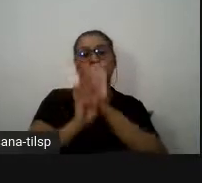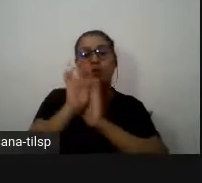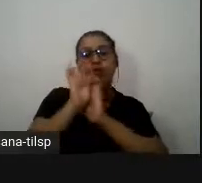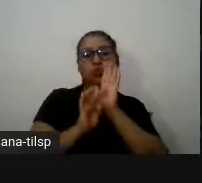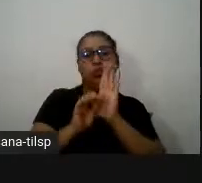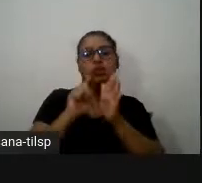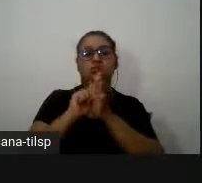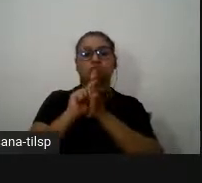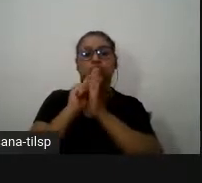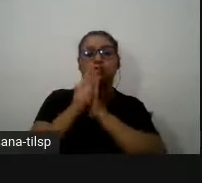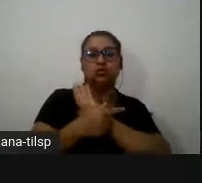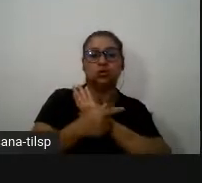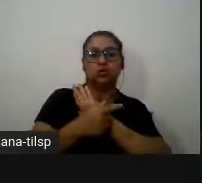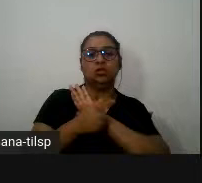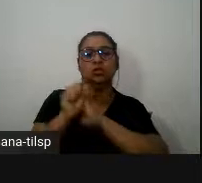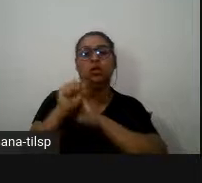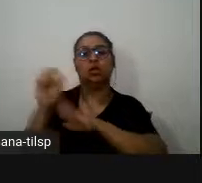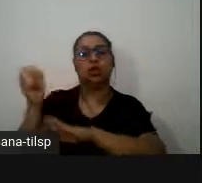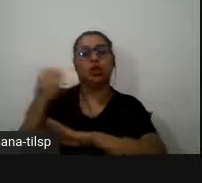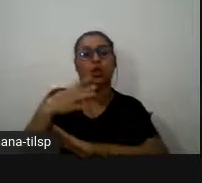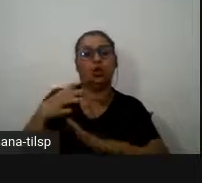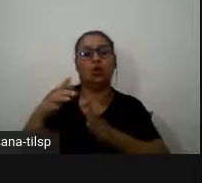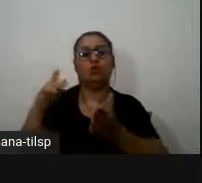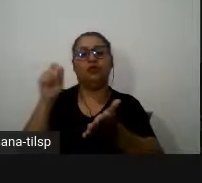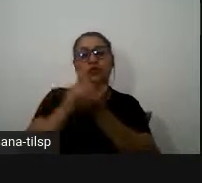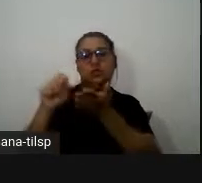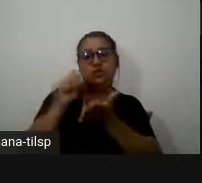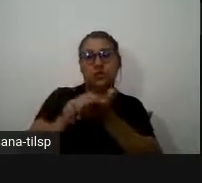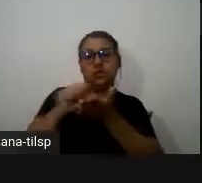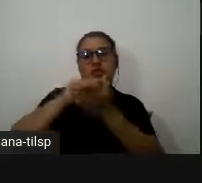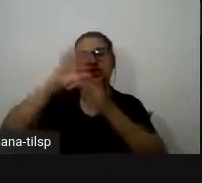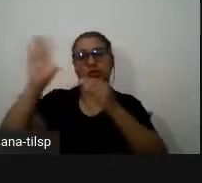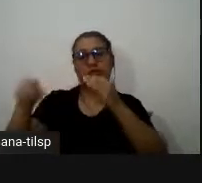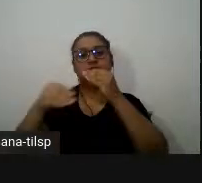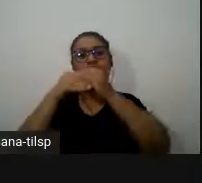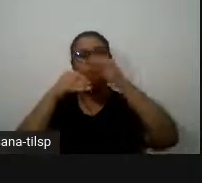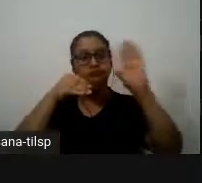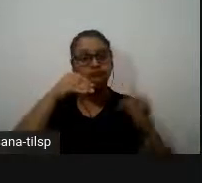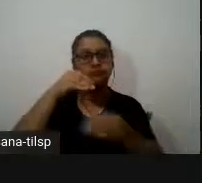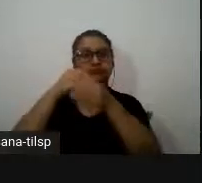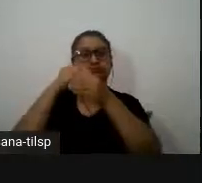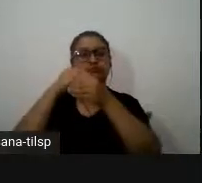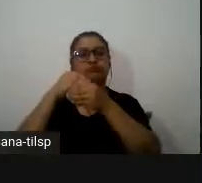que são sobretudo atualizações e opções dos textos em relação ao género